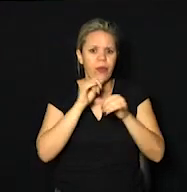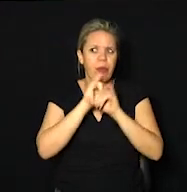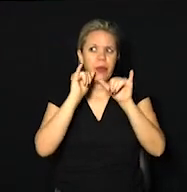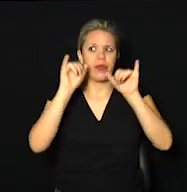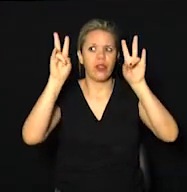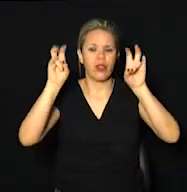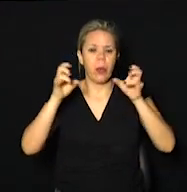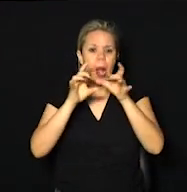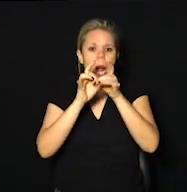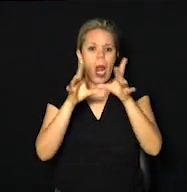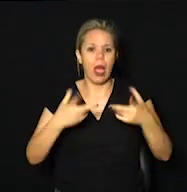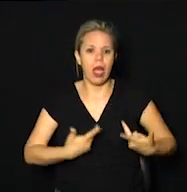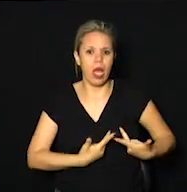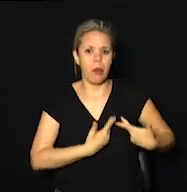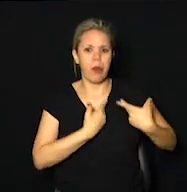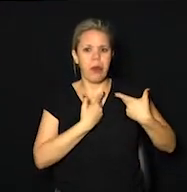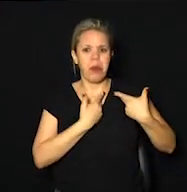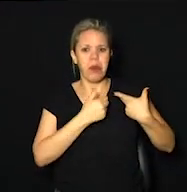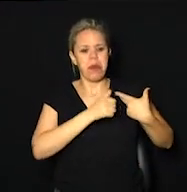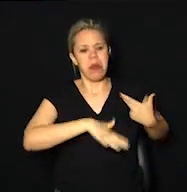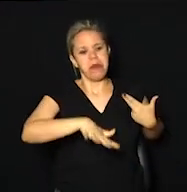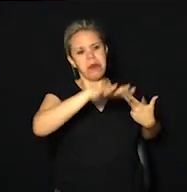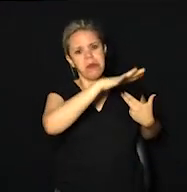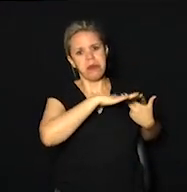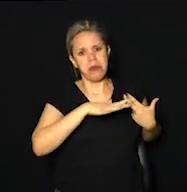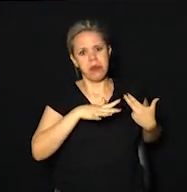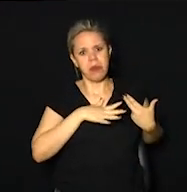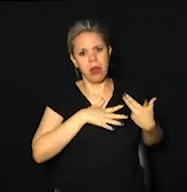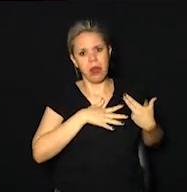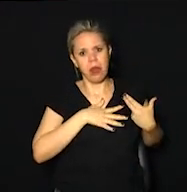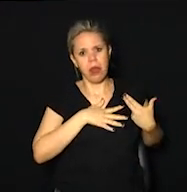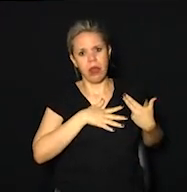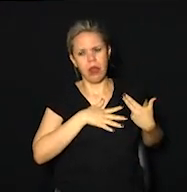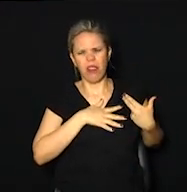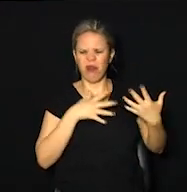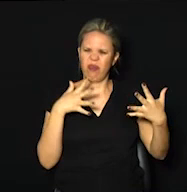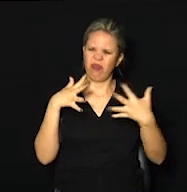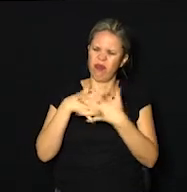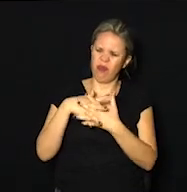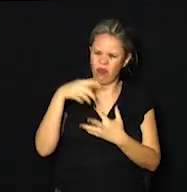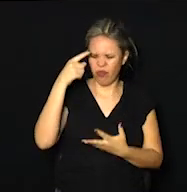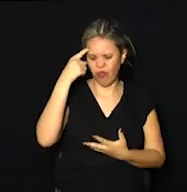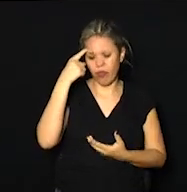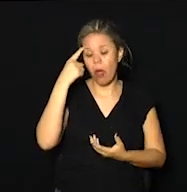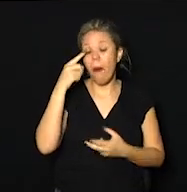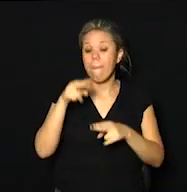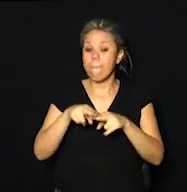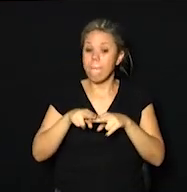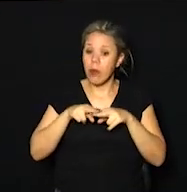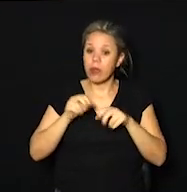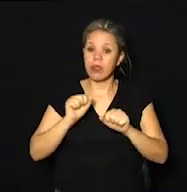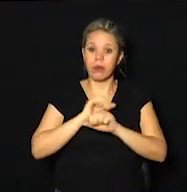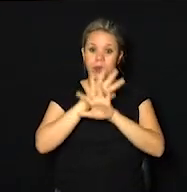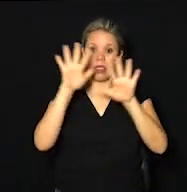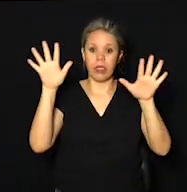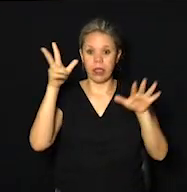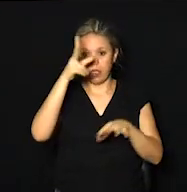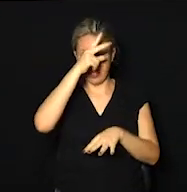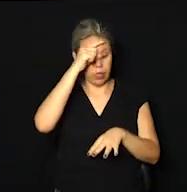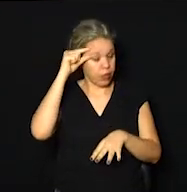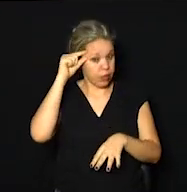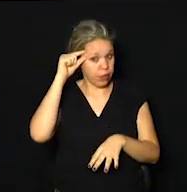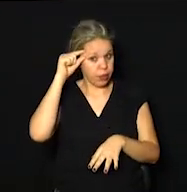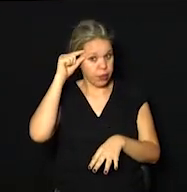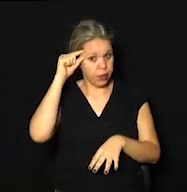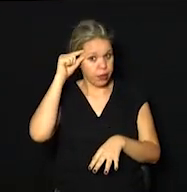liberação das cirurgias eletivas. Deu até um pouquinho de confusão. Por isso, para esclarecer, o prefeito Jonas